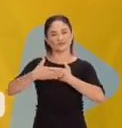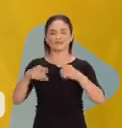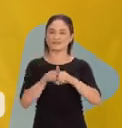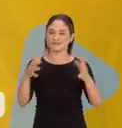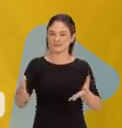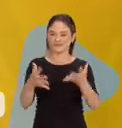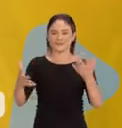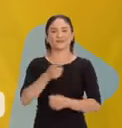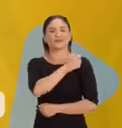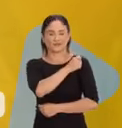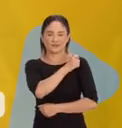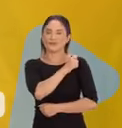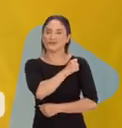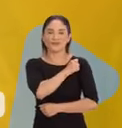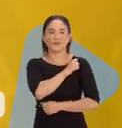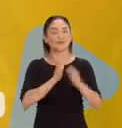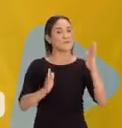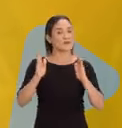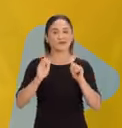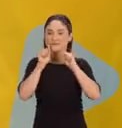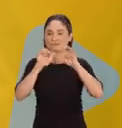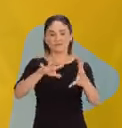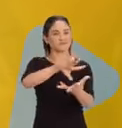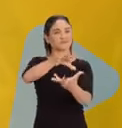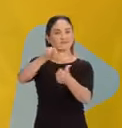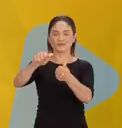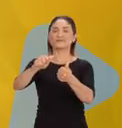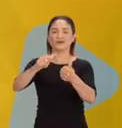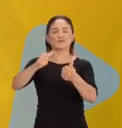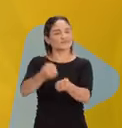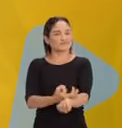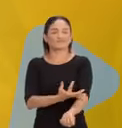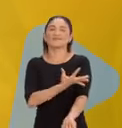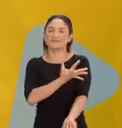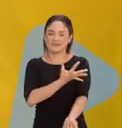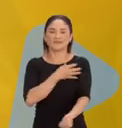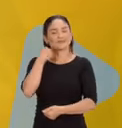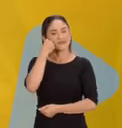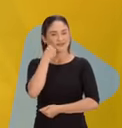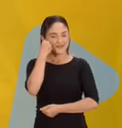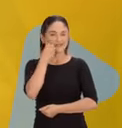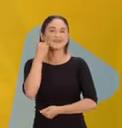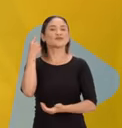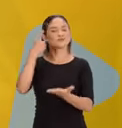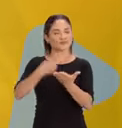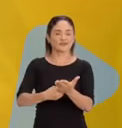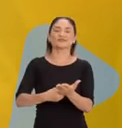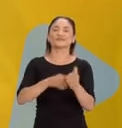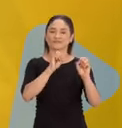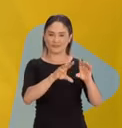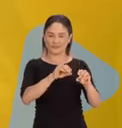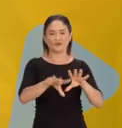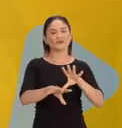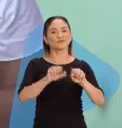motivação aos nossos alunos em plena pandemia. Uma emocionante aula de compromisso com a educação e a formação